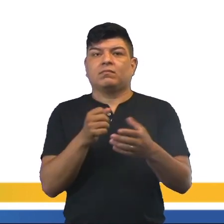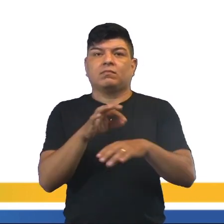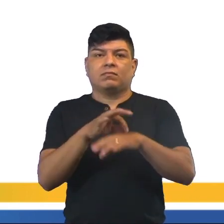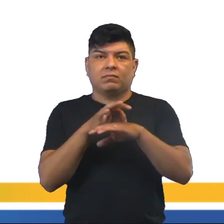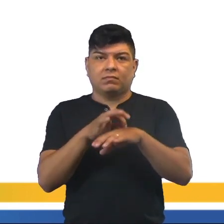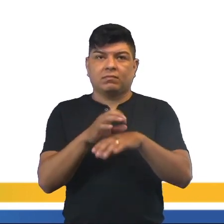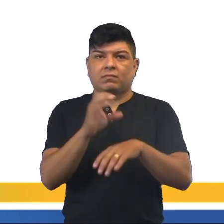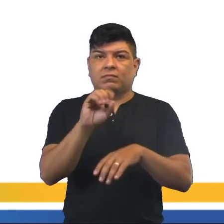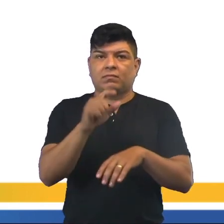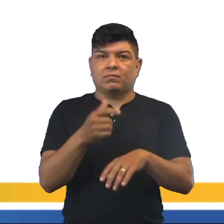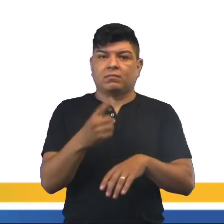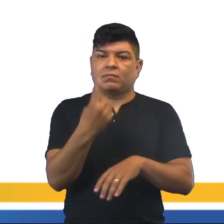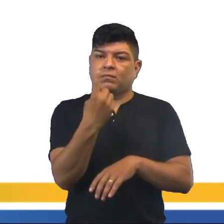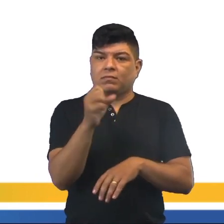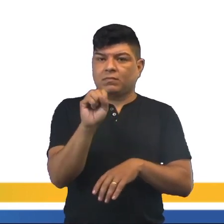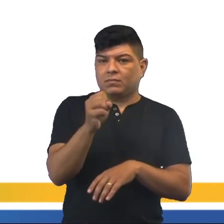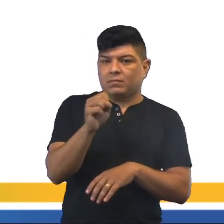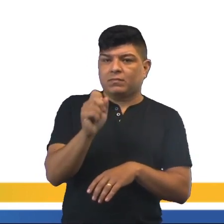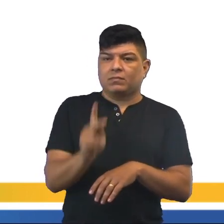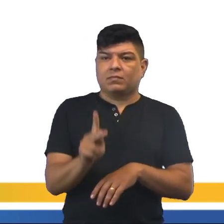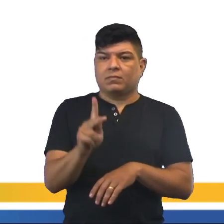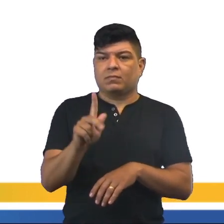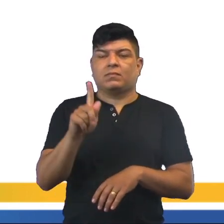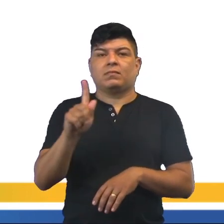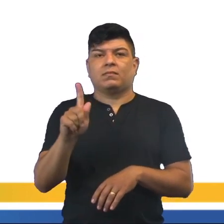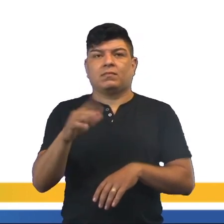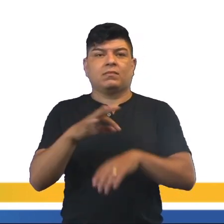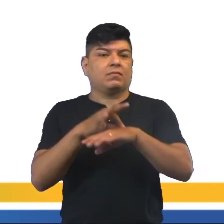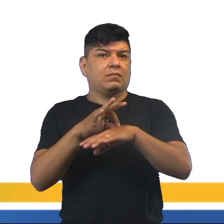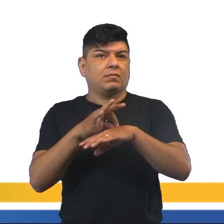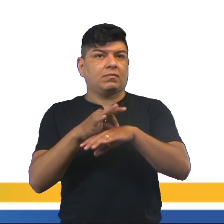de 0,18 quilogramas de carne.